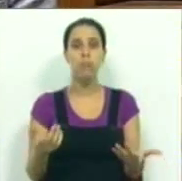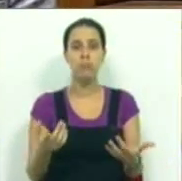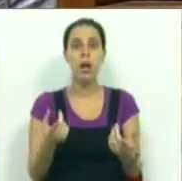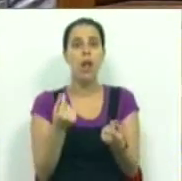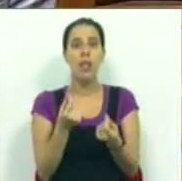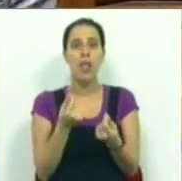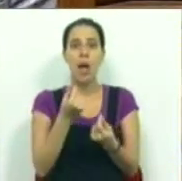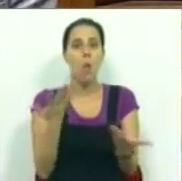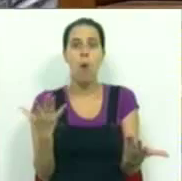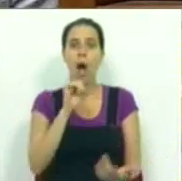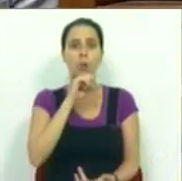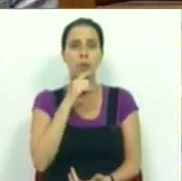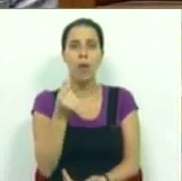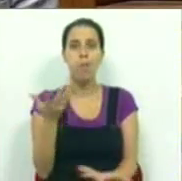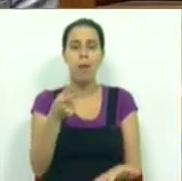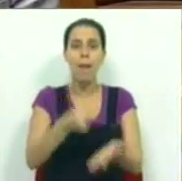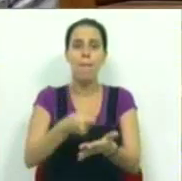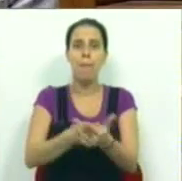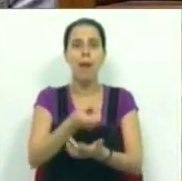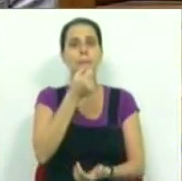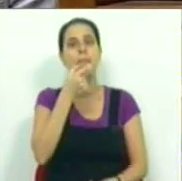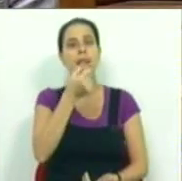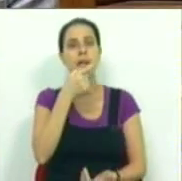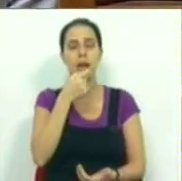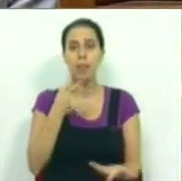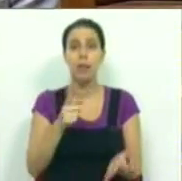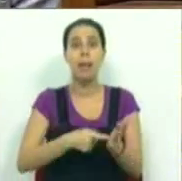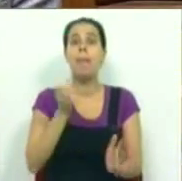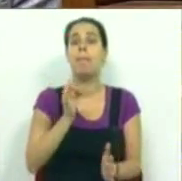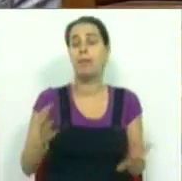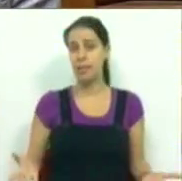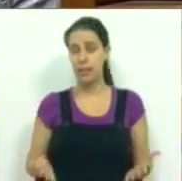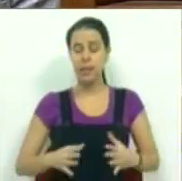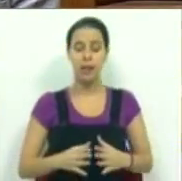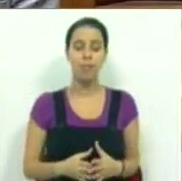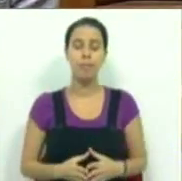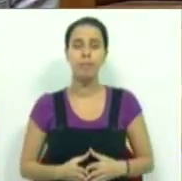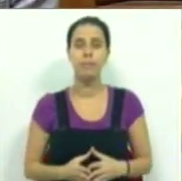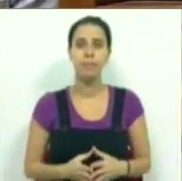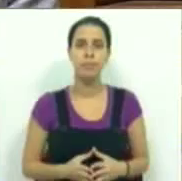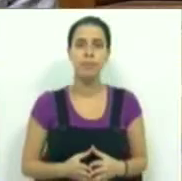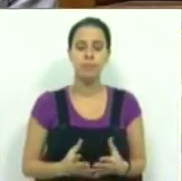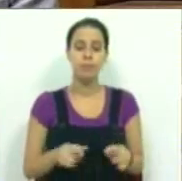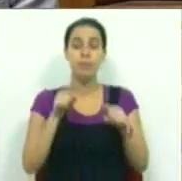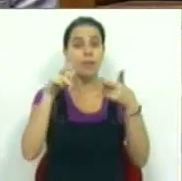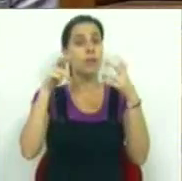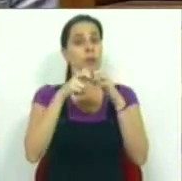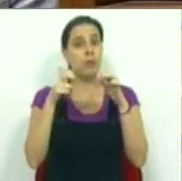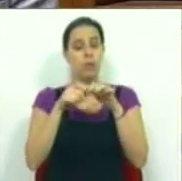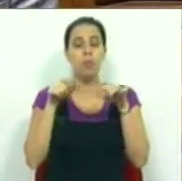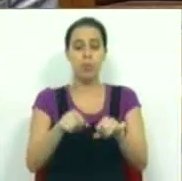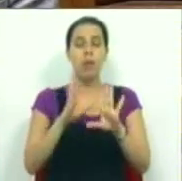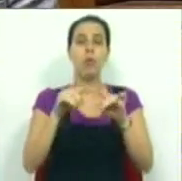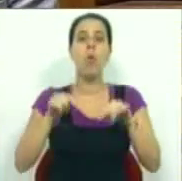dispõem do dinheiro suficiente para pagar os medicamentos de que necessitam. E este problema, que